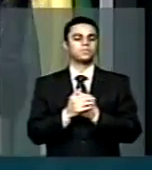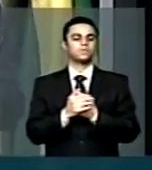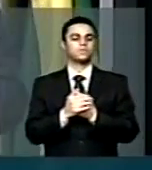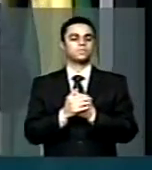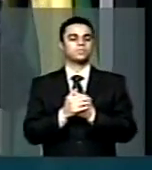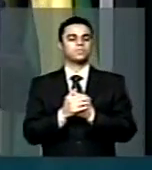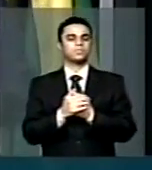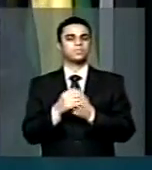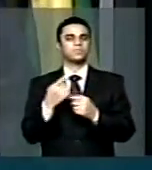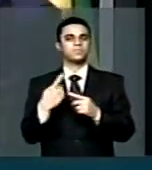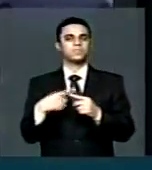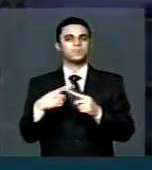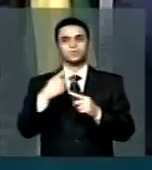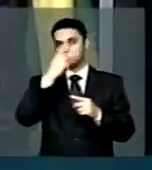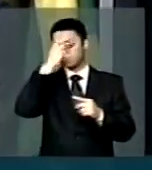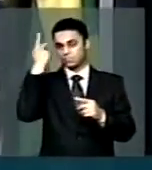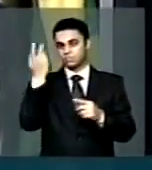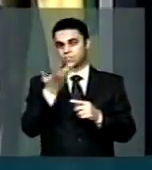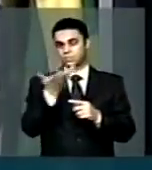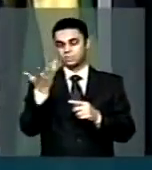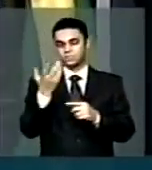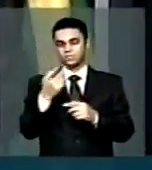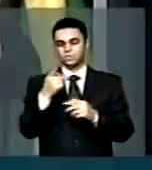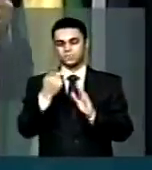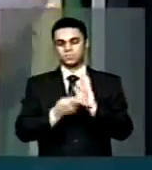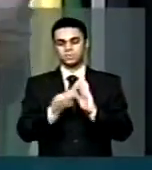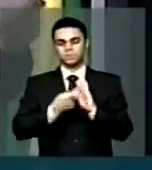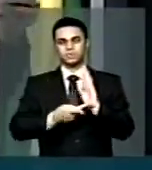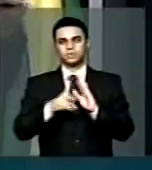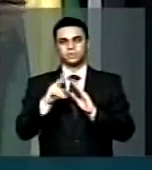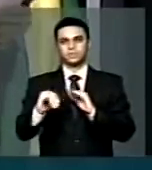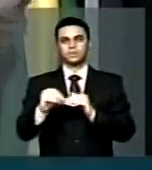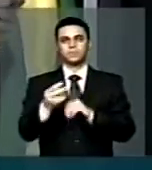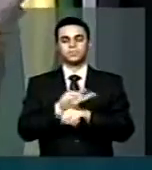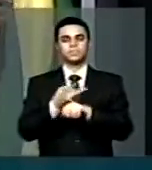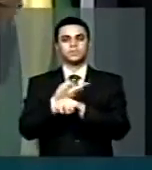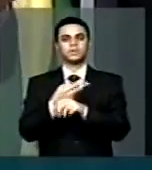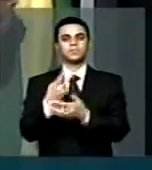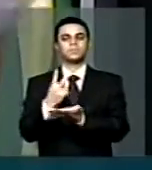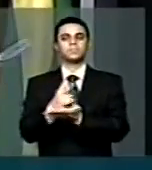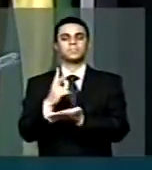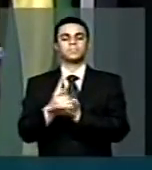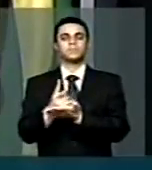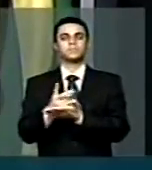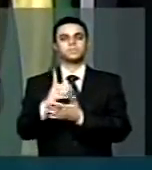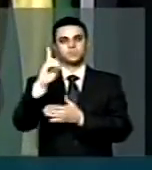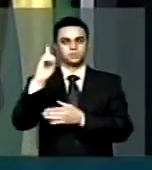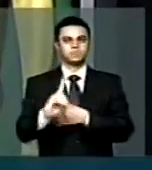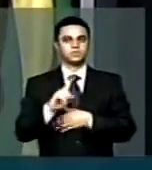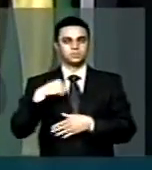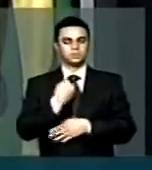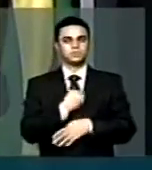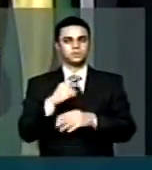Os réus dos processos que irão buscar este direito que nós podemos dar aqui,